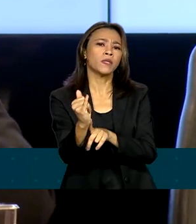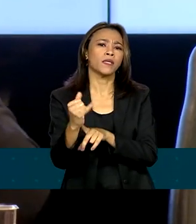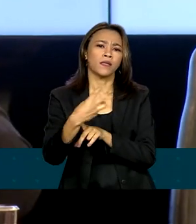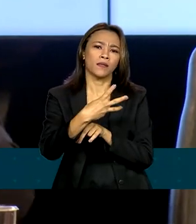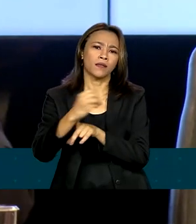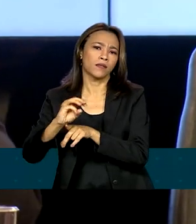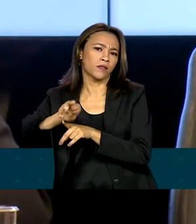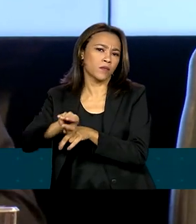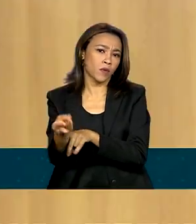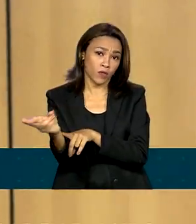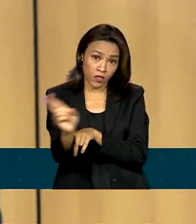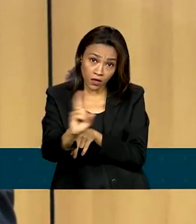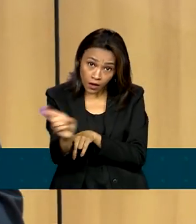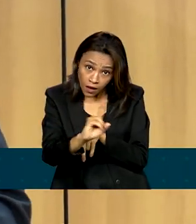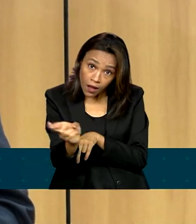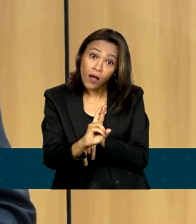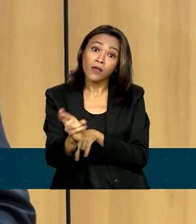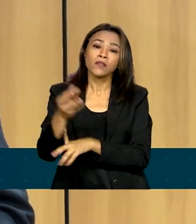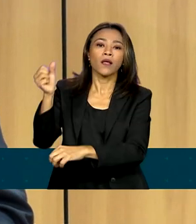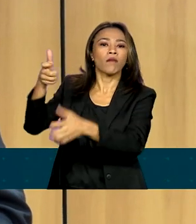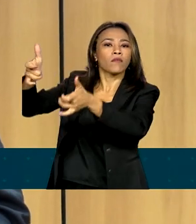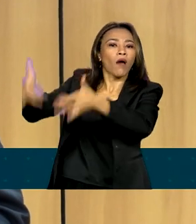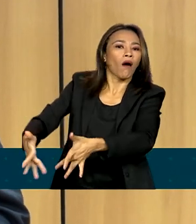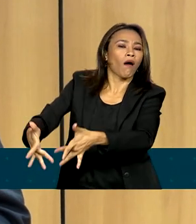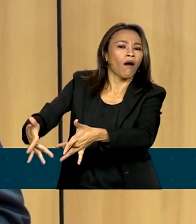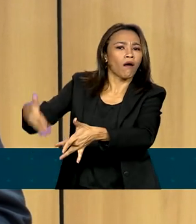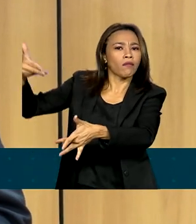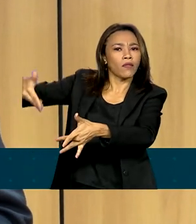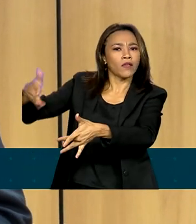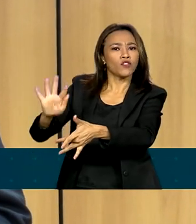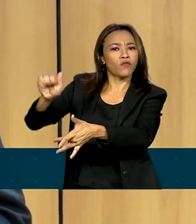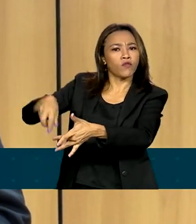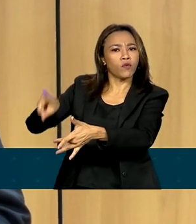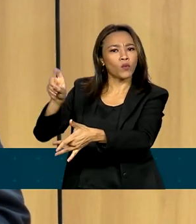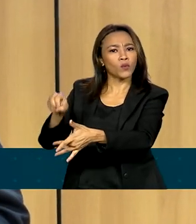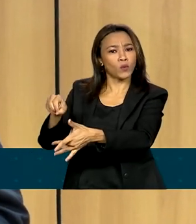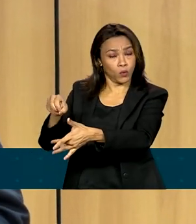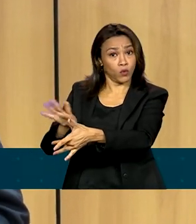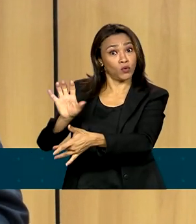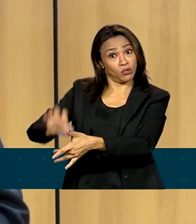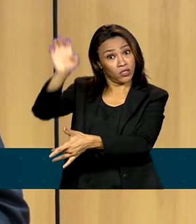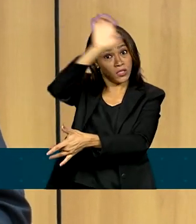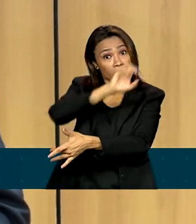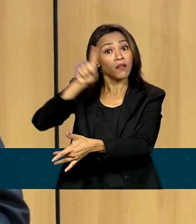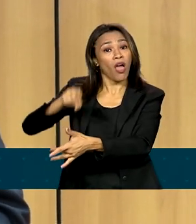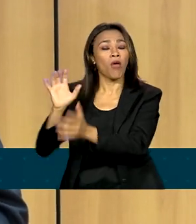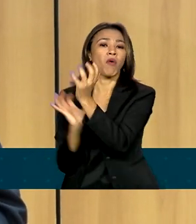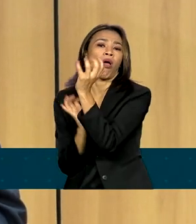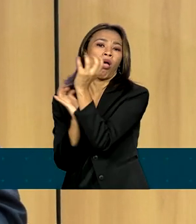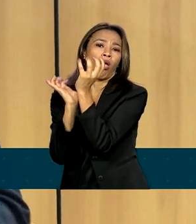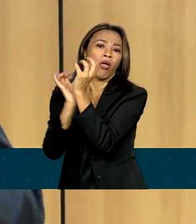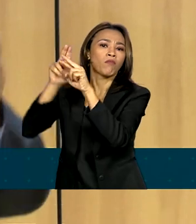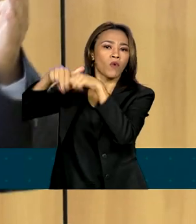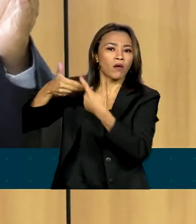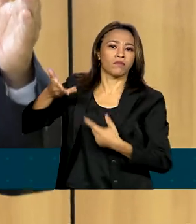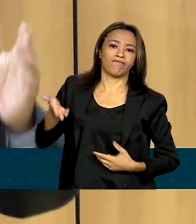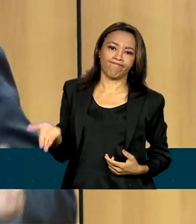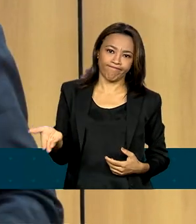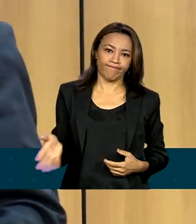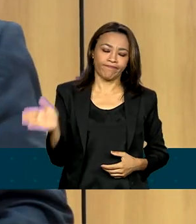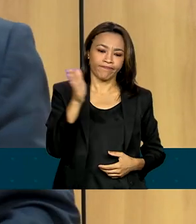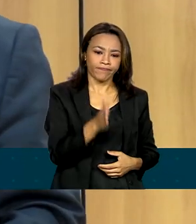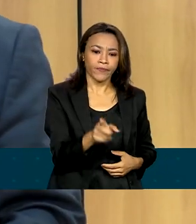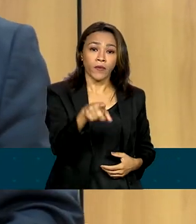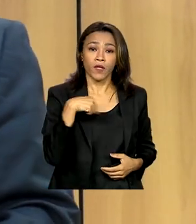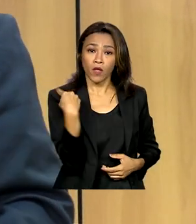300 milhões de reais parados nesses fundos estaduais por dificuldades burocráticas. Nós estamos vendo com eles agora,